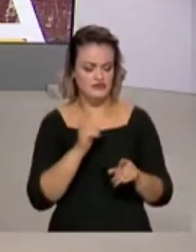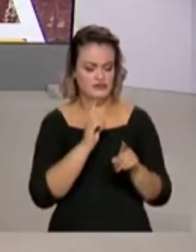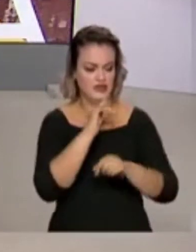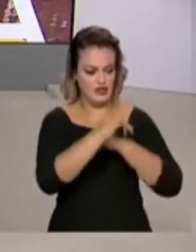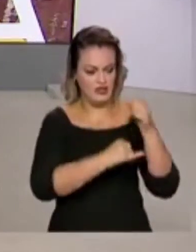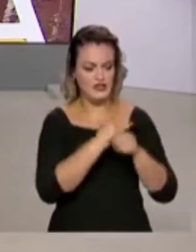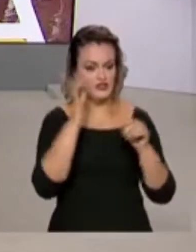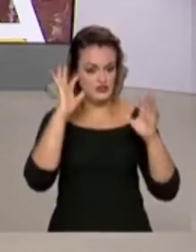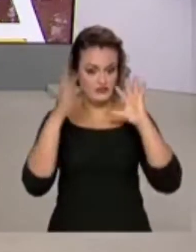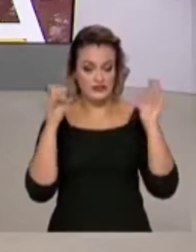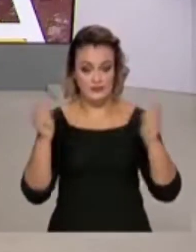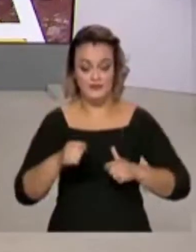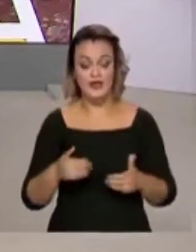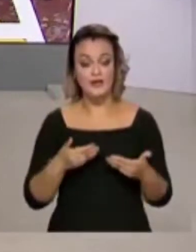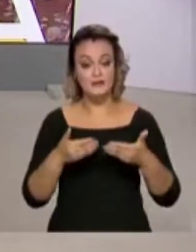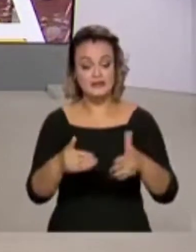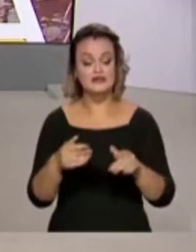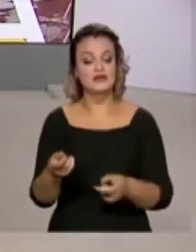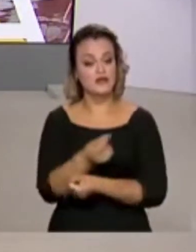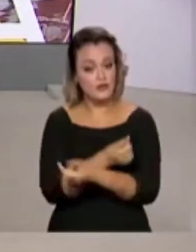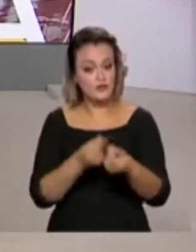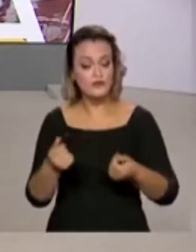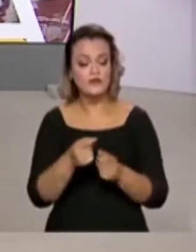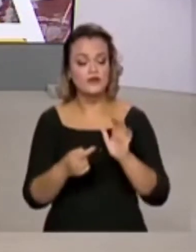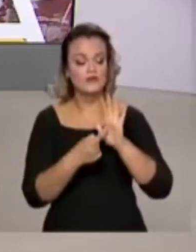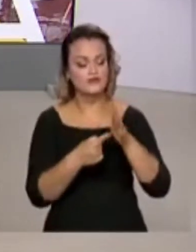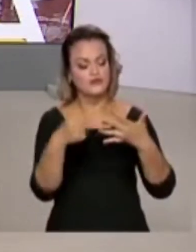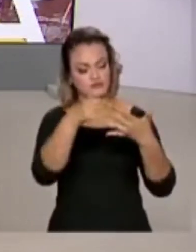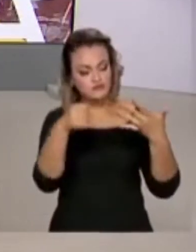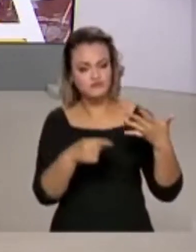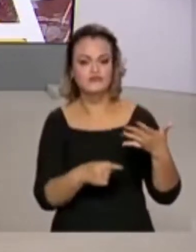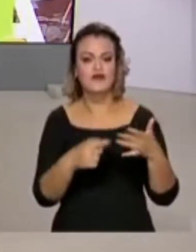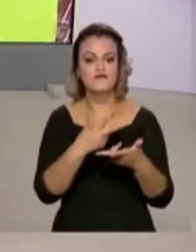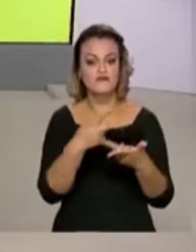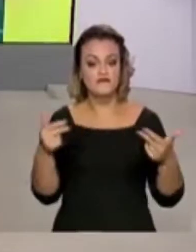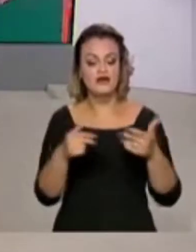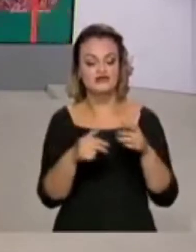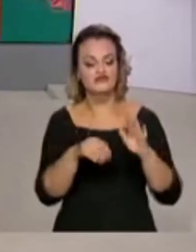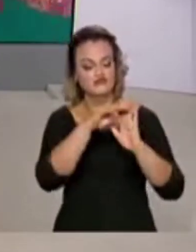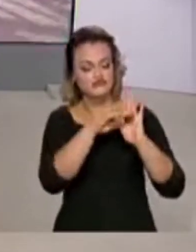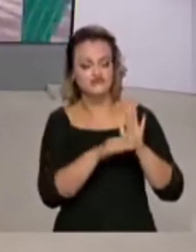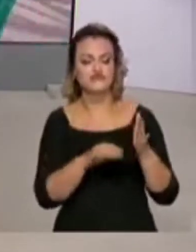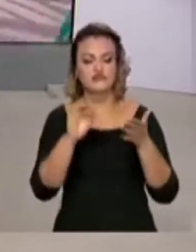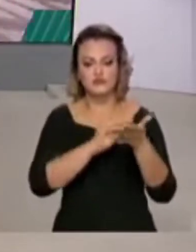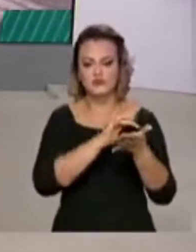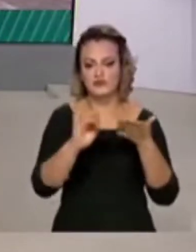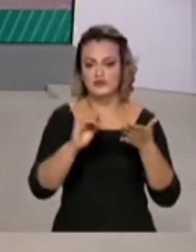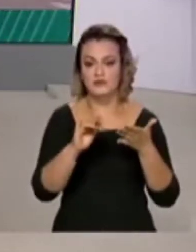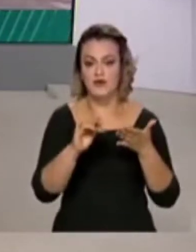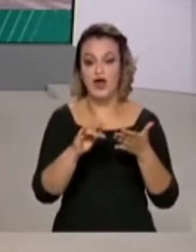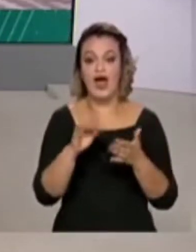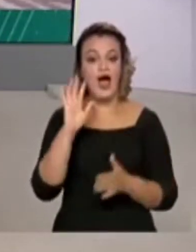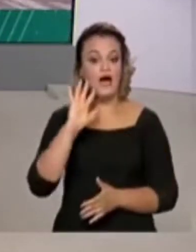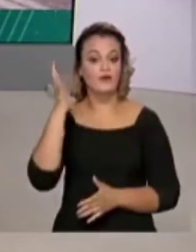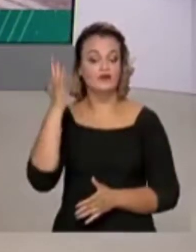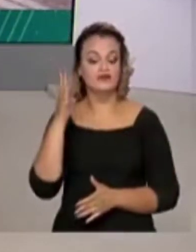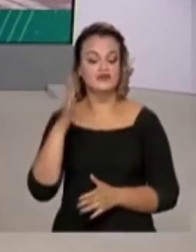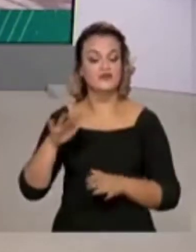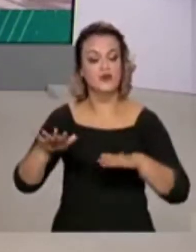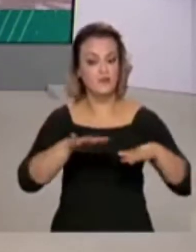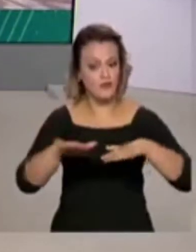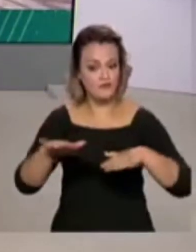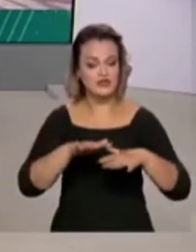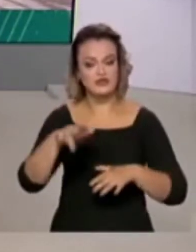apresentou novas ferramentas para impulsionar a agenda digital de municípios. O lançamento foi durante a Marcha dos